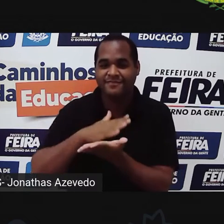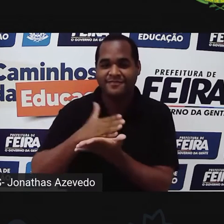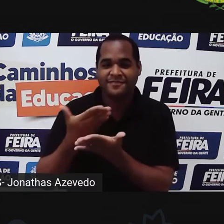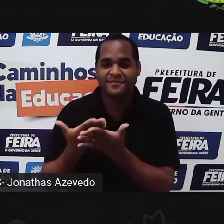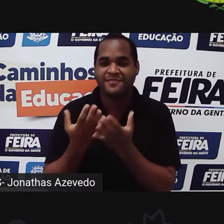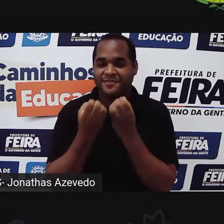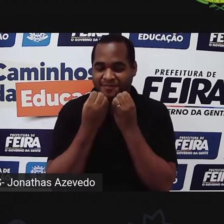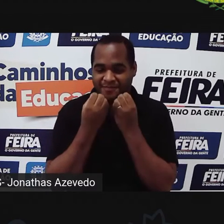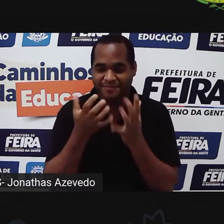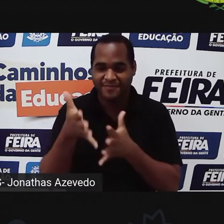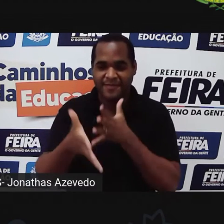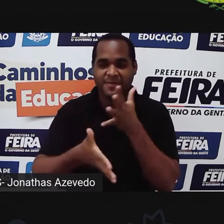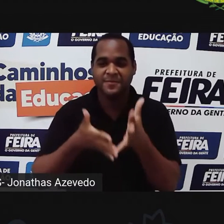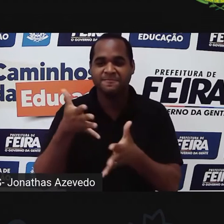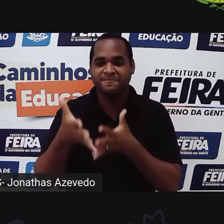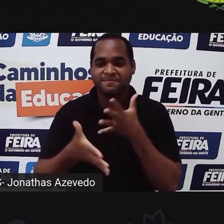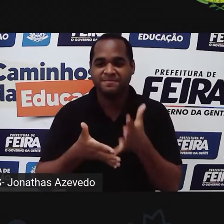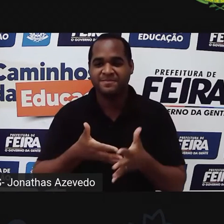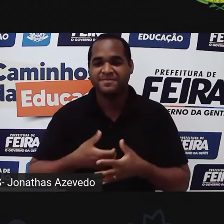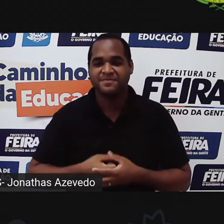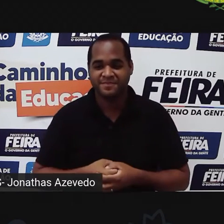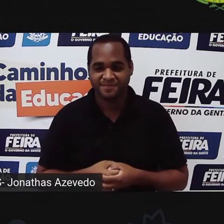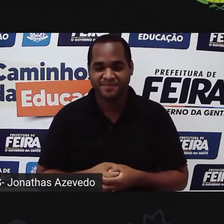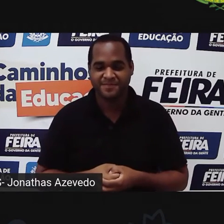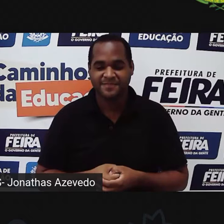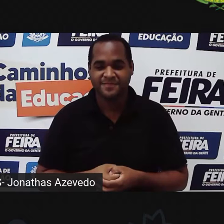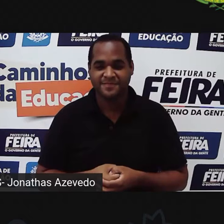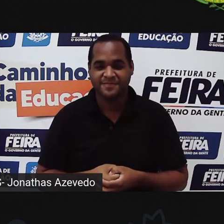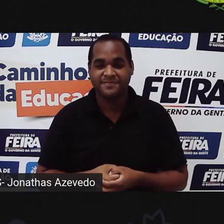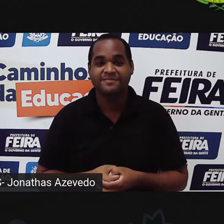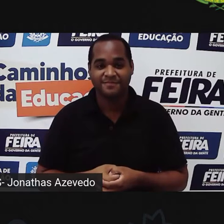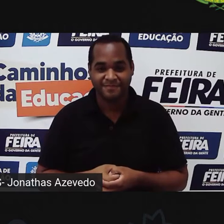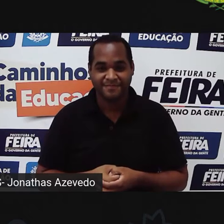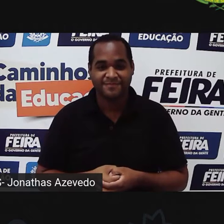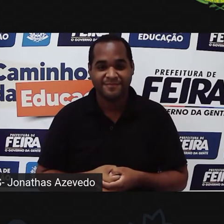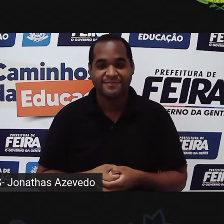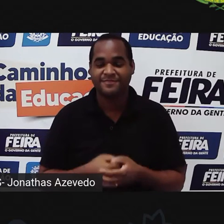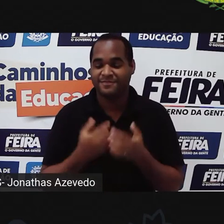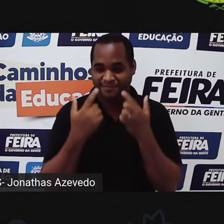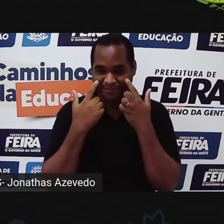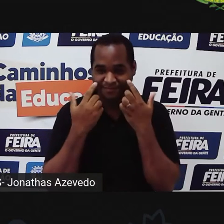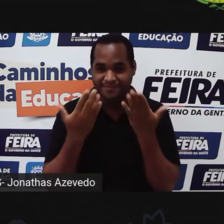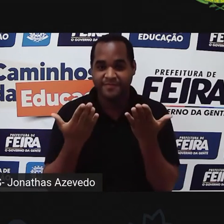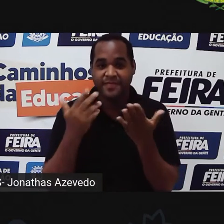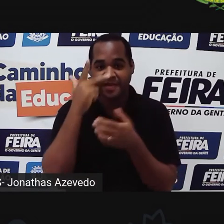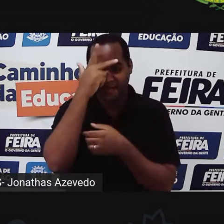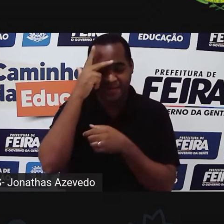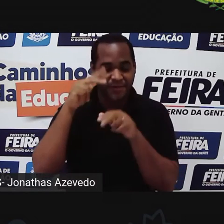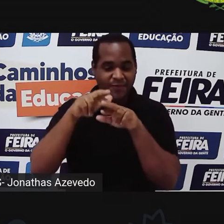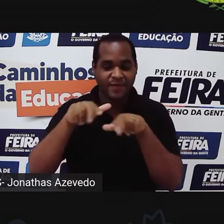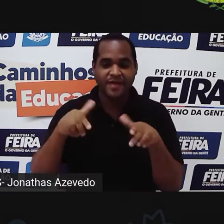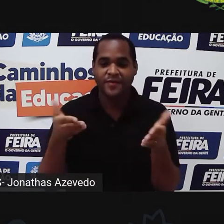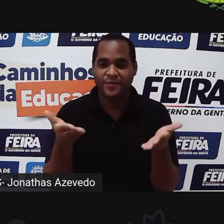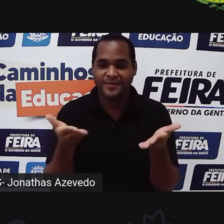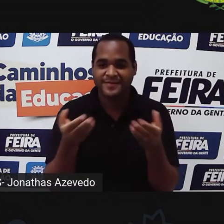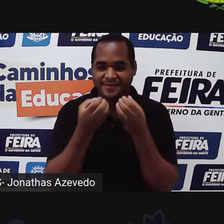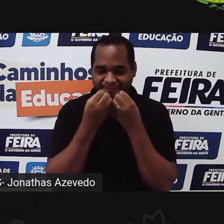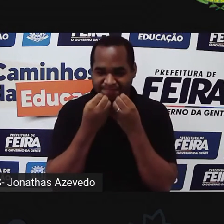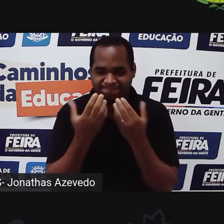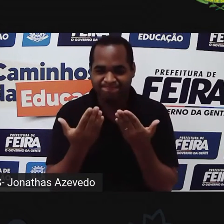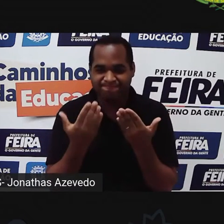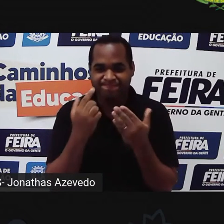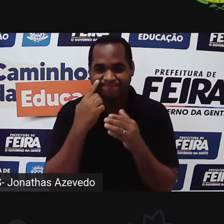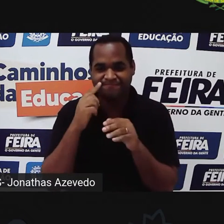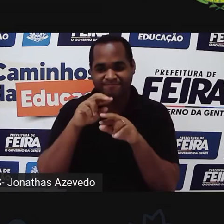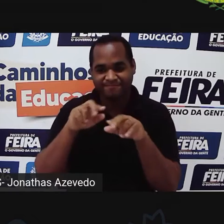intérprete de Libras. Então, pessoal, a gente vai fazer o